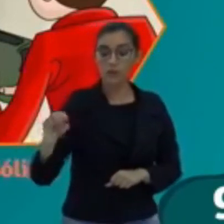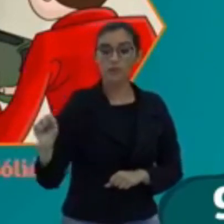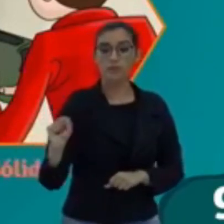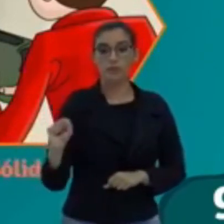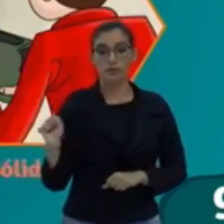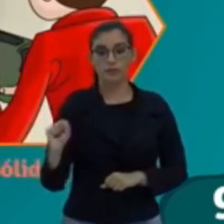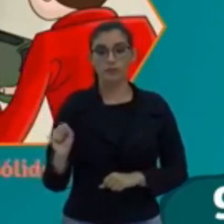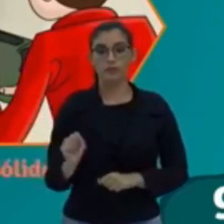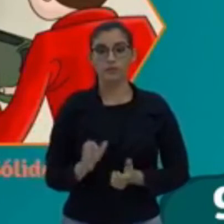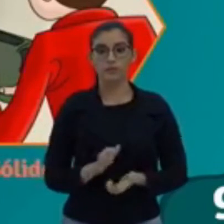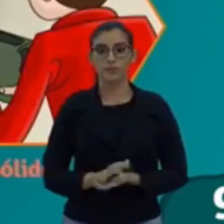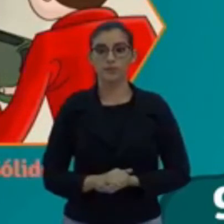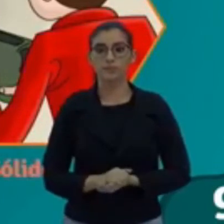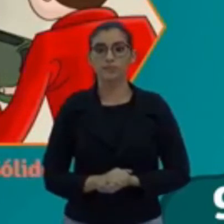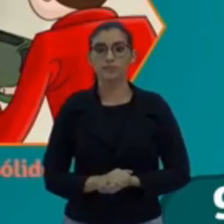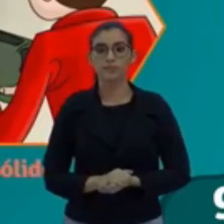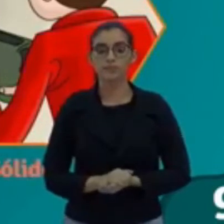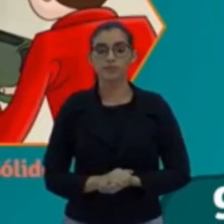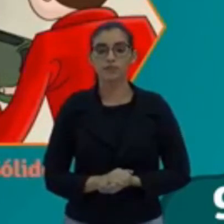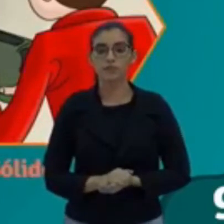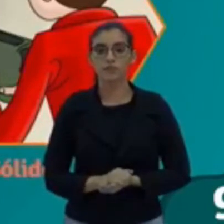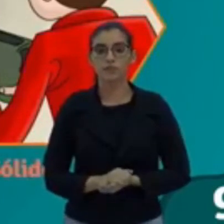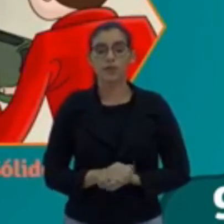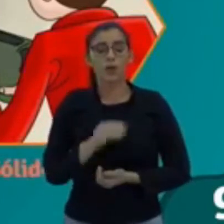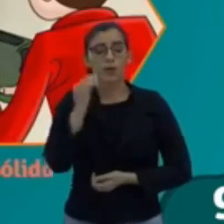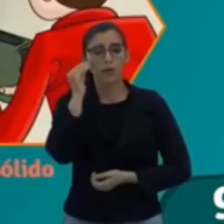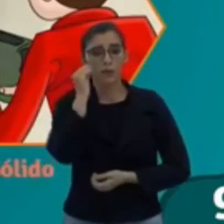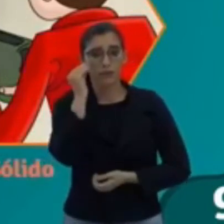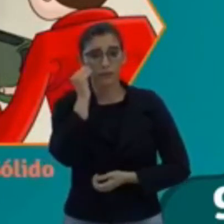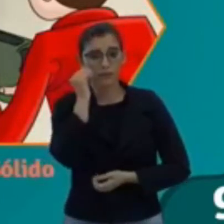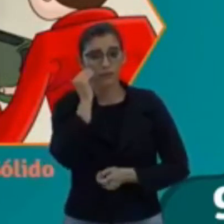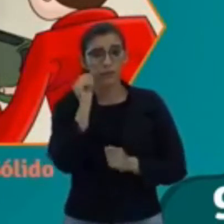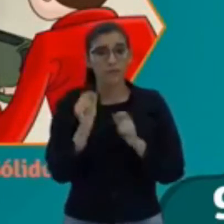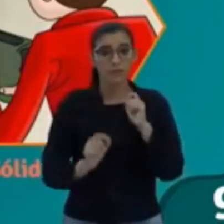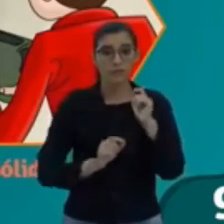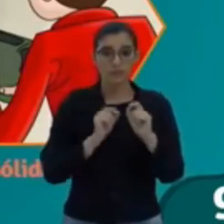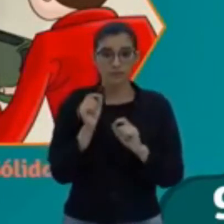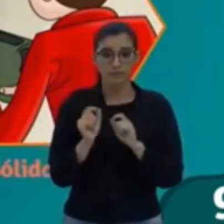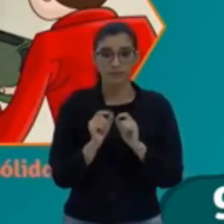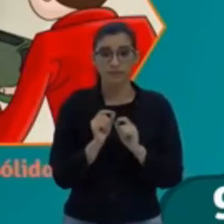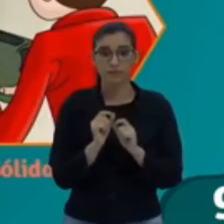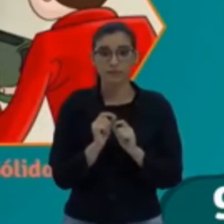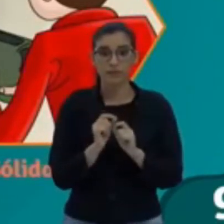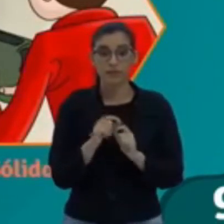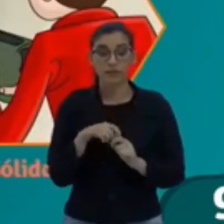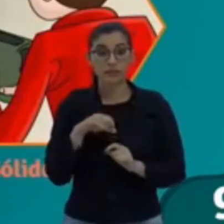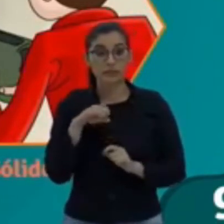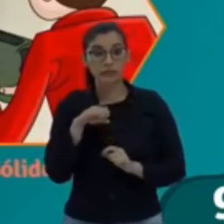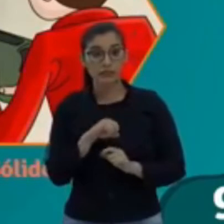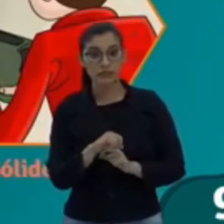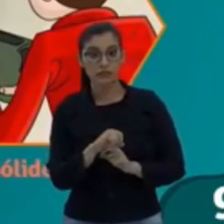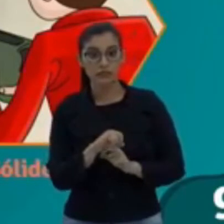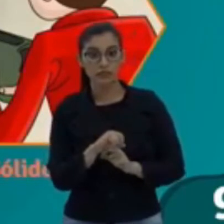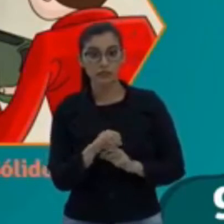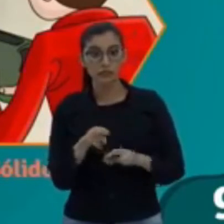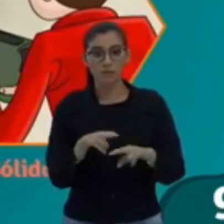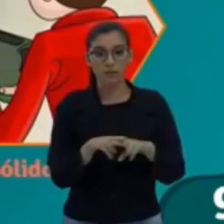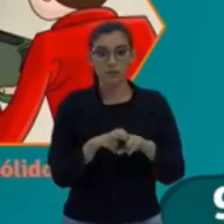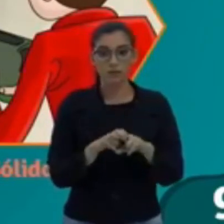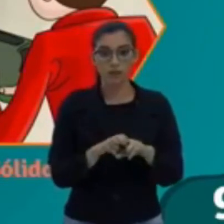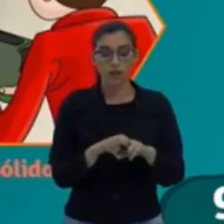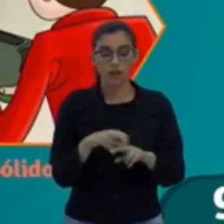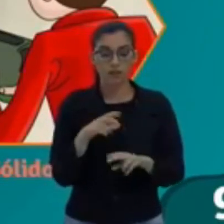segundo. O eu observei aqui? Que, se por acaso eu estiver no meio